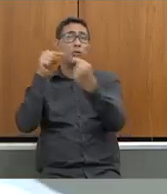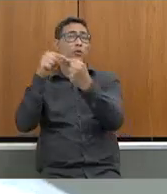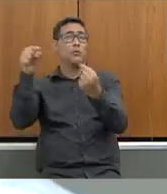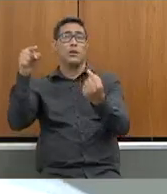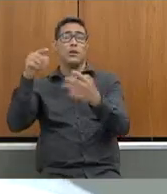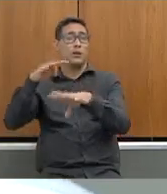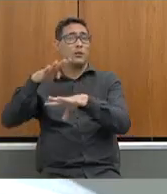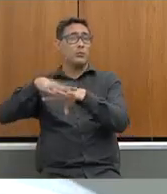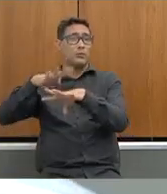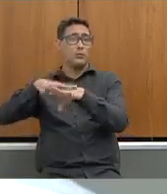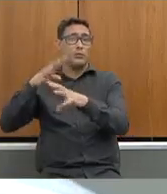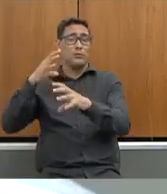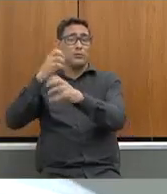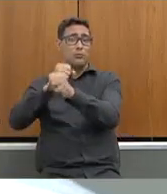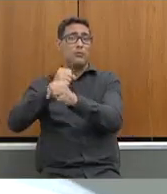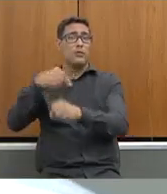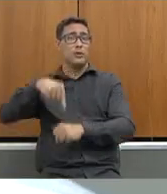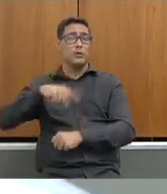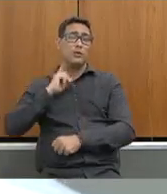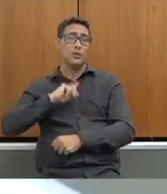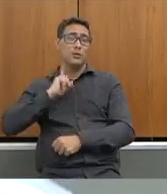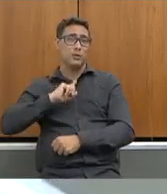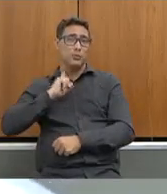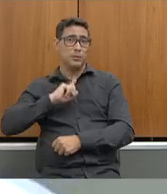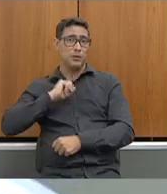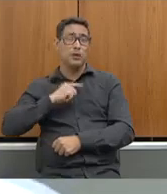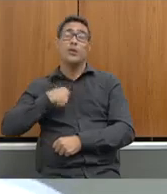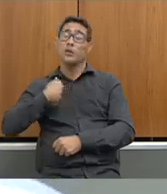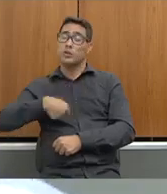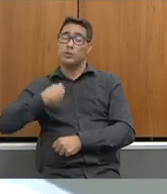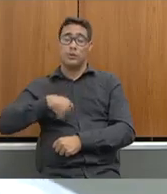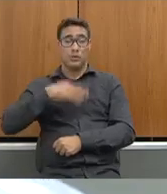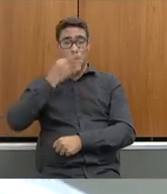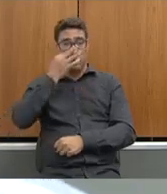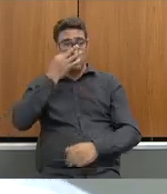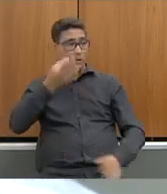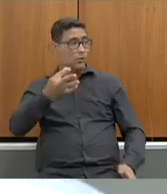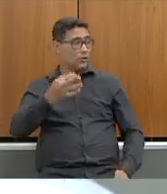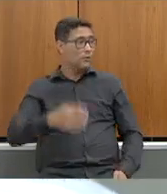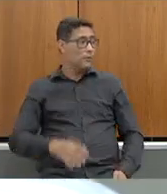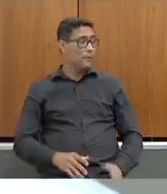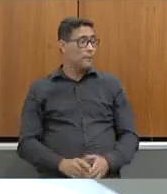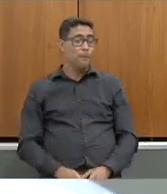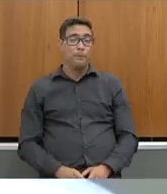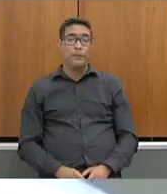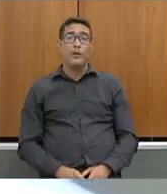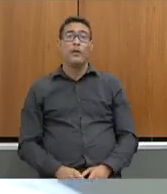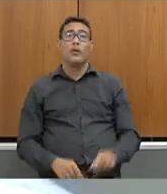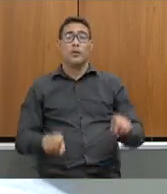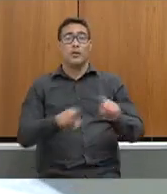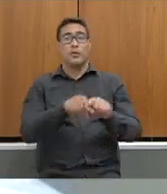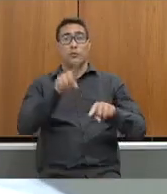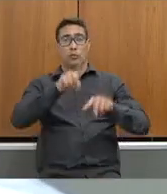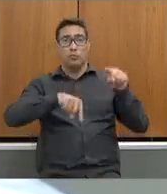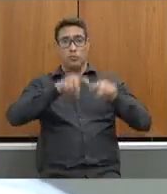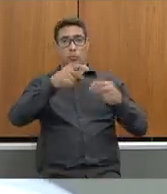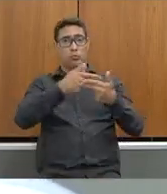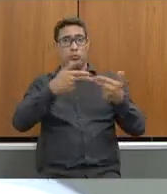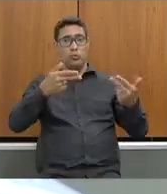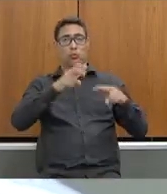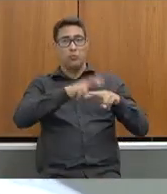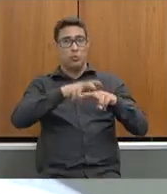faz o estado de Minas Gerais então nós temos que chamar a atenção sobre a questão do mobiliário do secretário